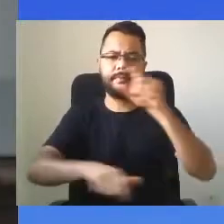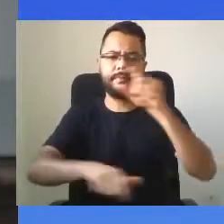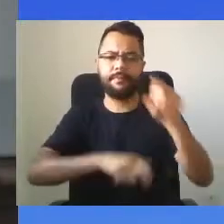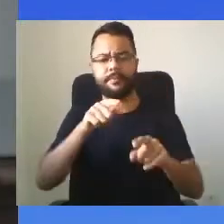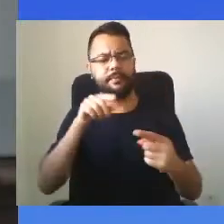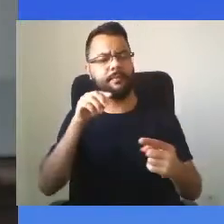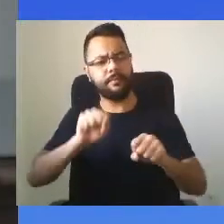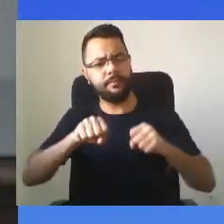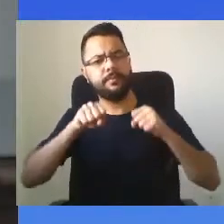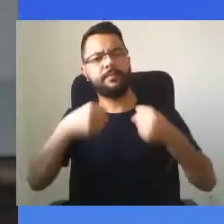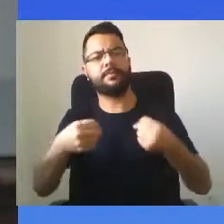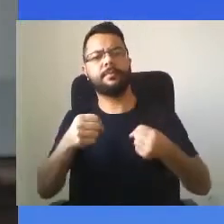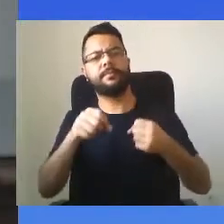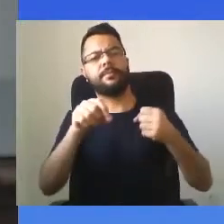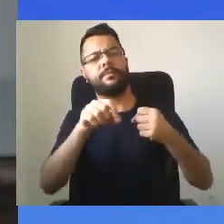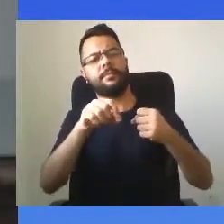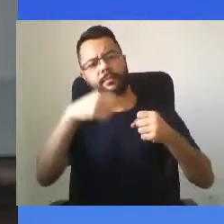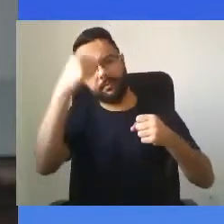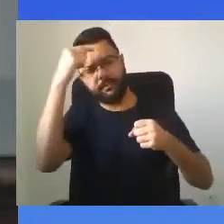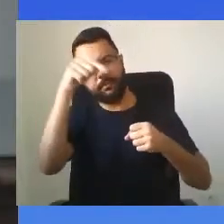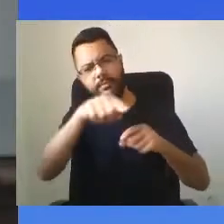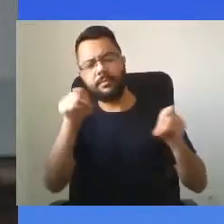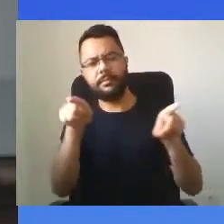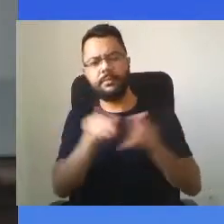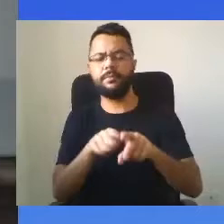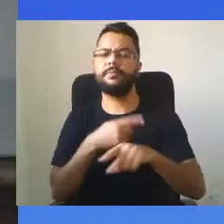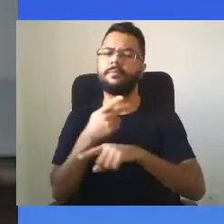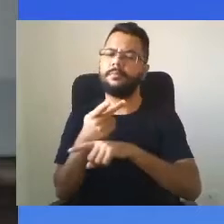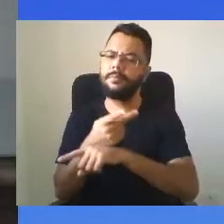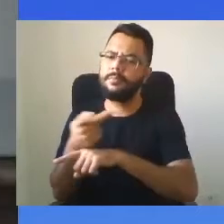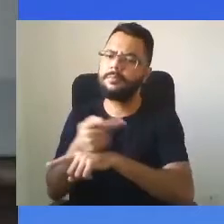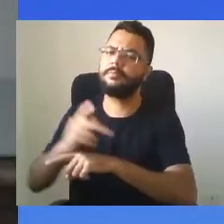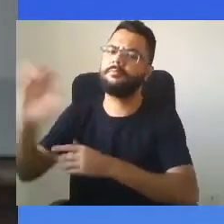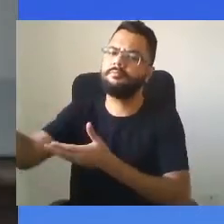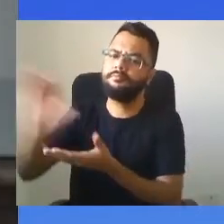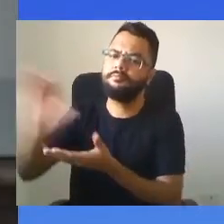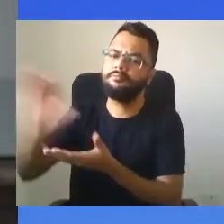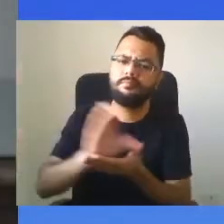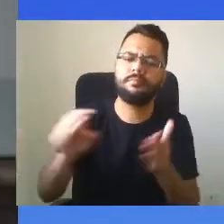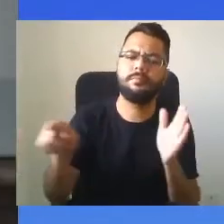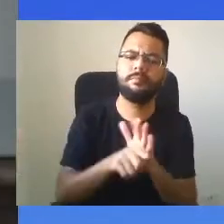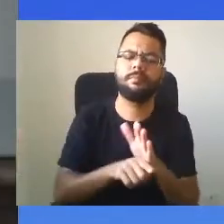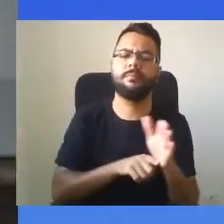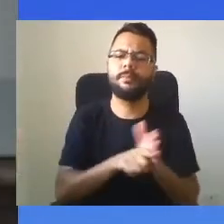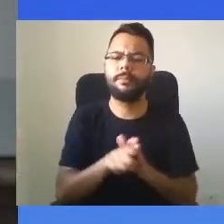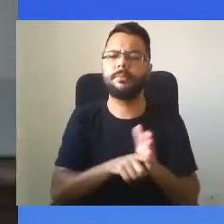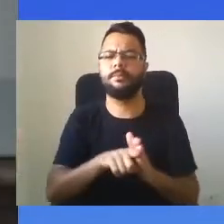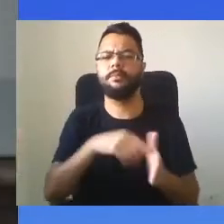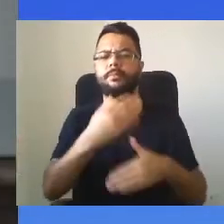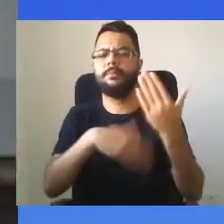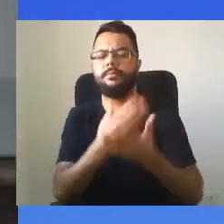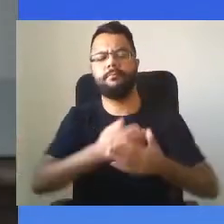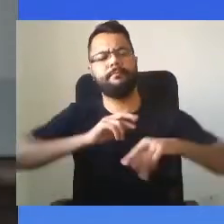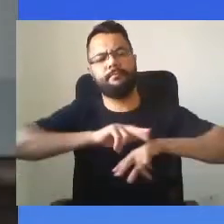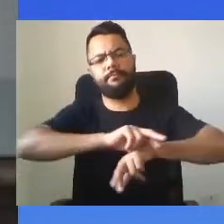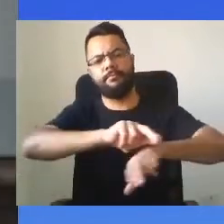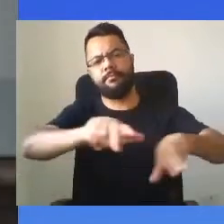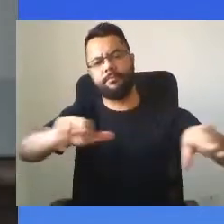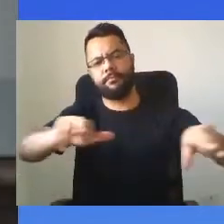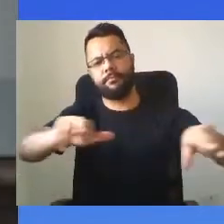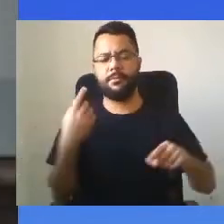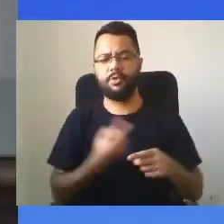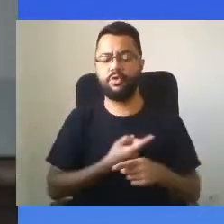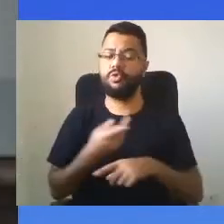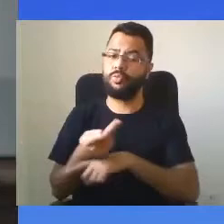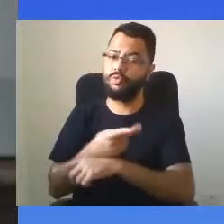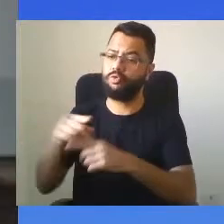Buscaremos investimentos em pesquisa e no desenvolvimento nas mais diversas áreas. Buscaremos parcerias